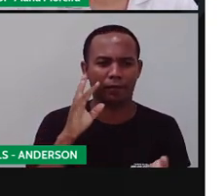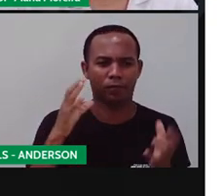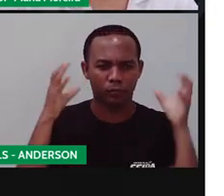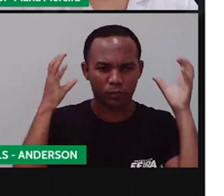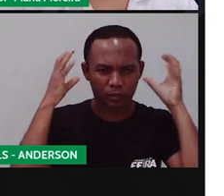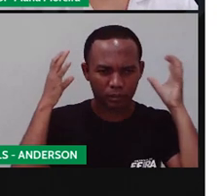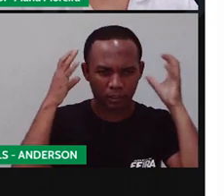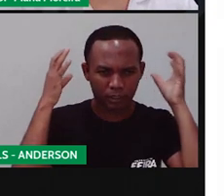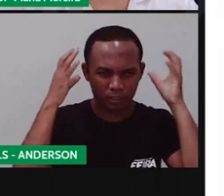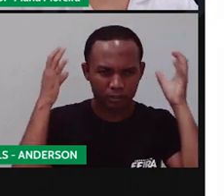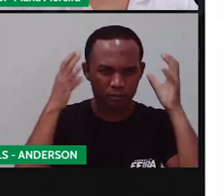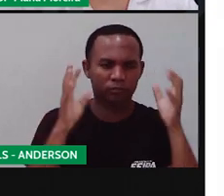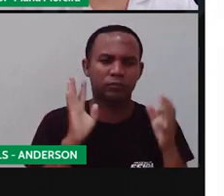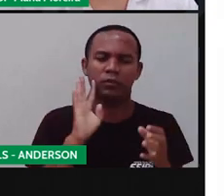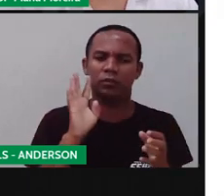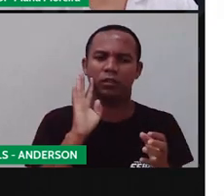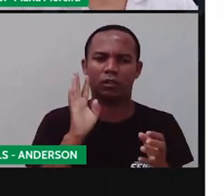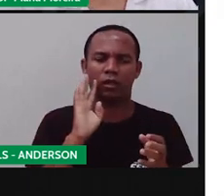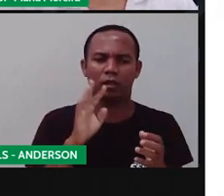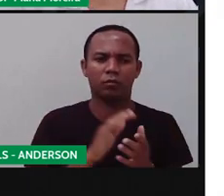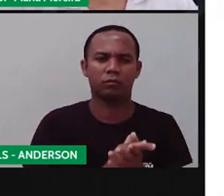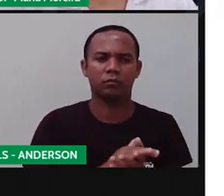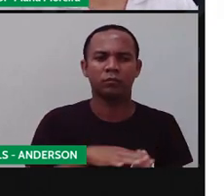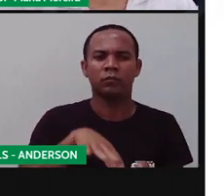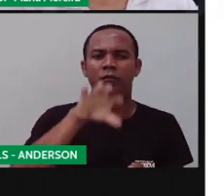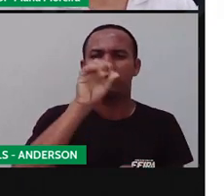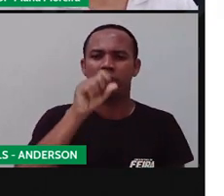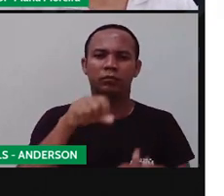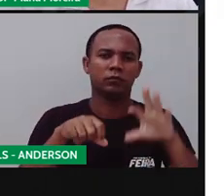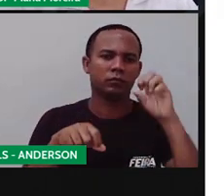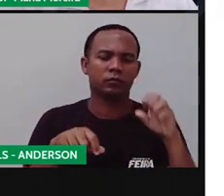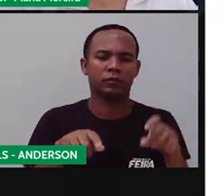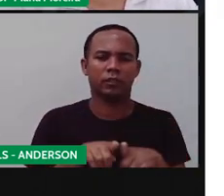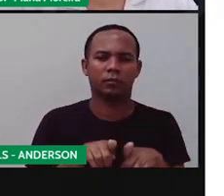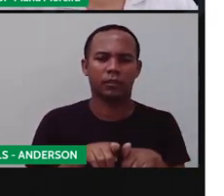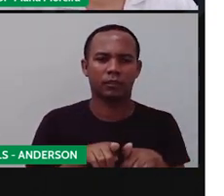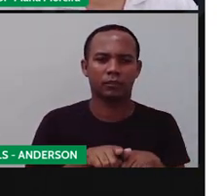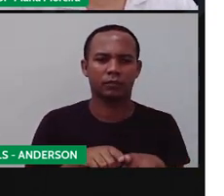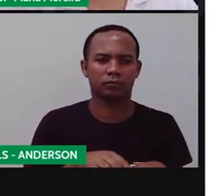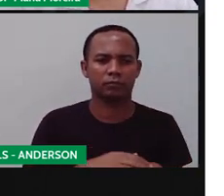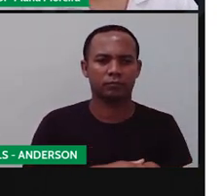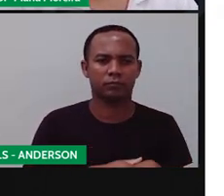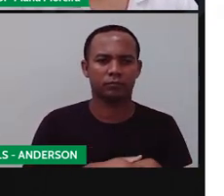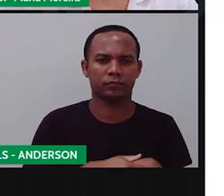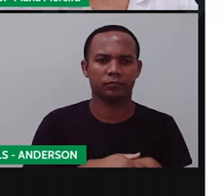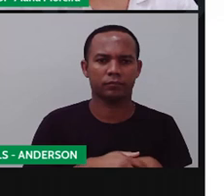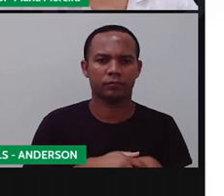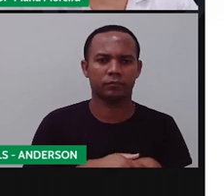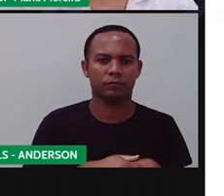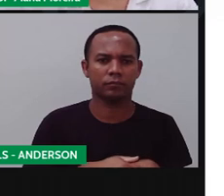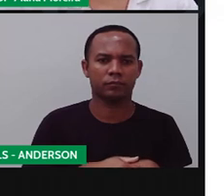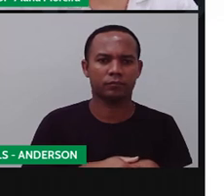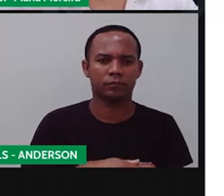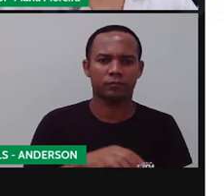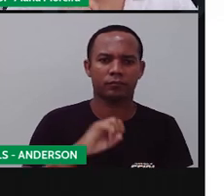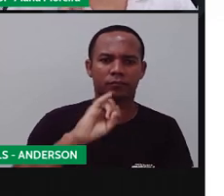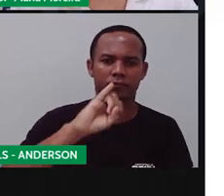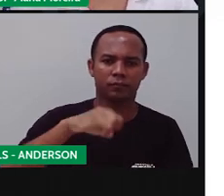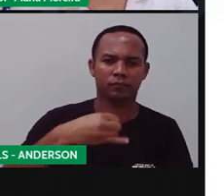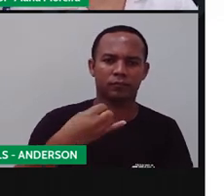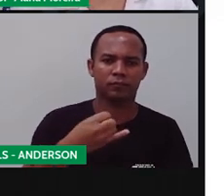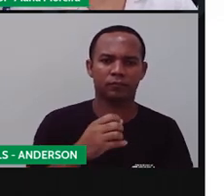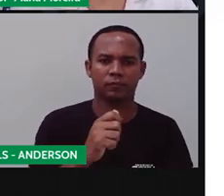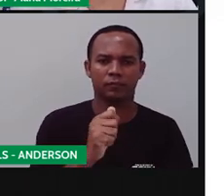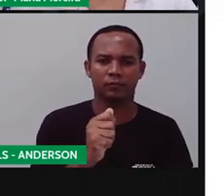bem, bem definidos, o cheiro não é tão agradável, no entanto, ele é muito bom. Jaqueira, essa